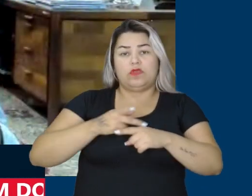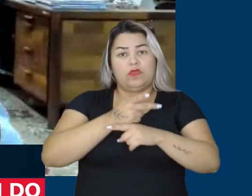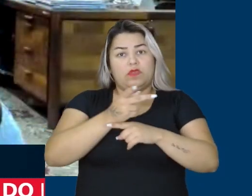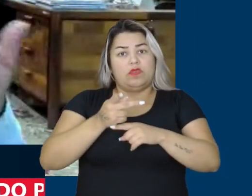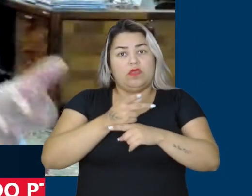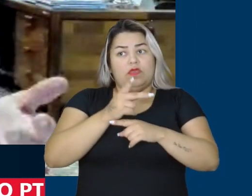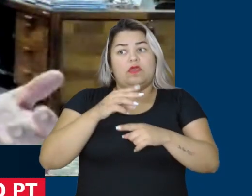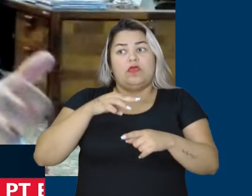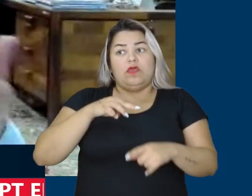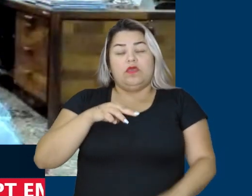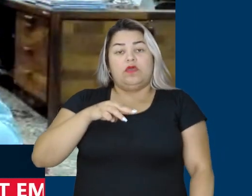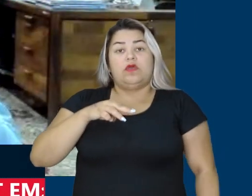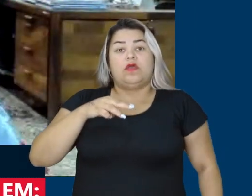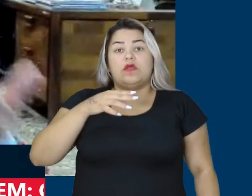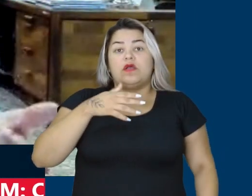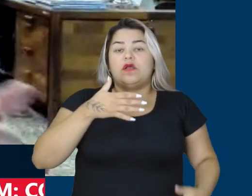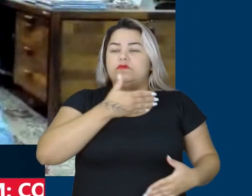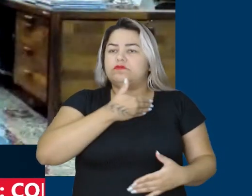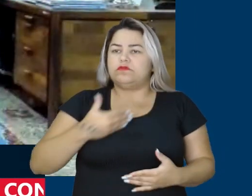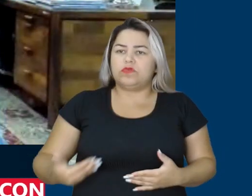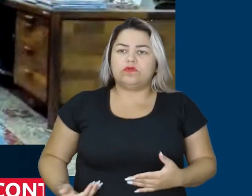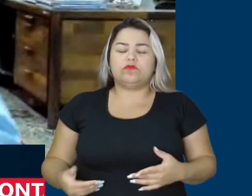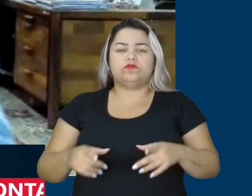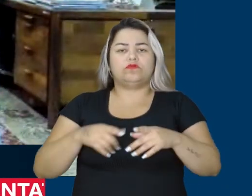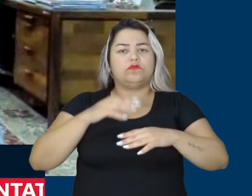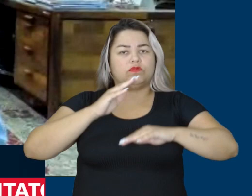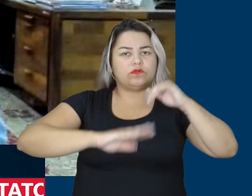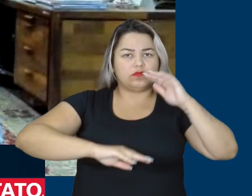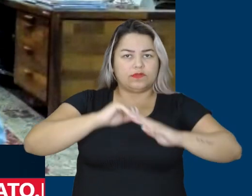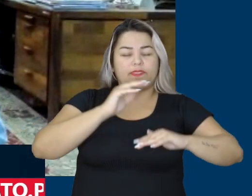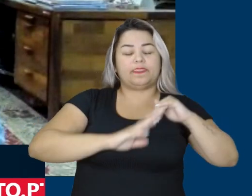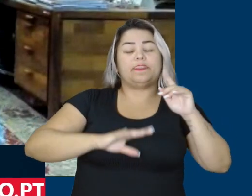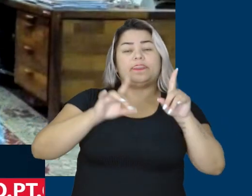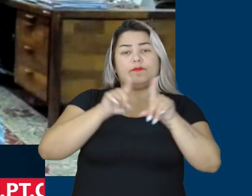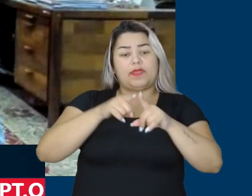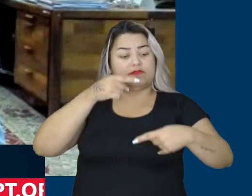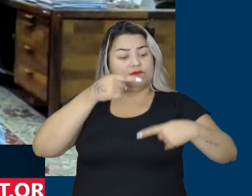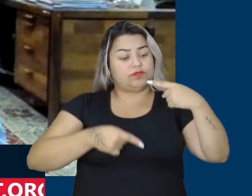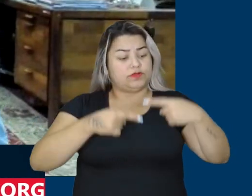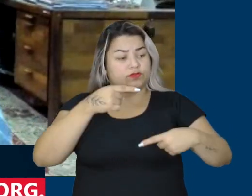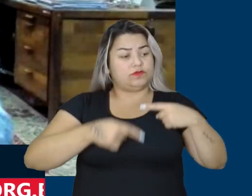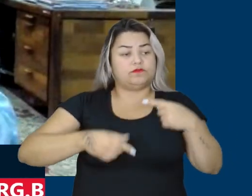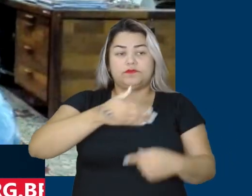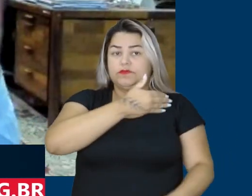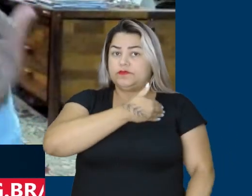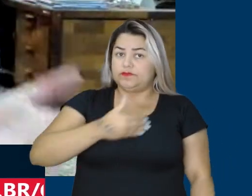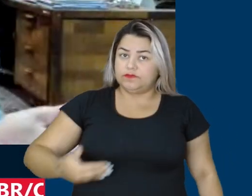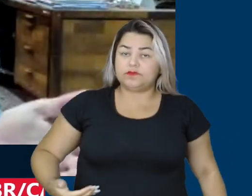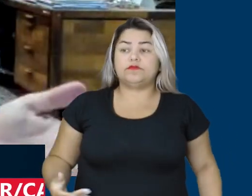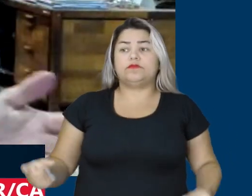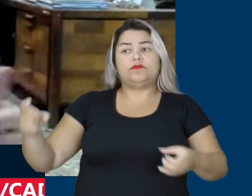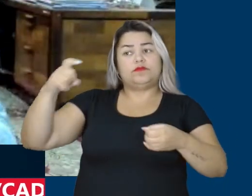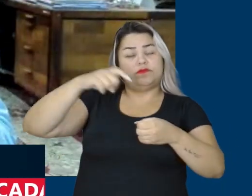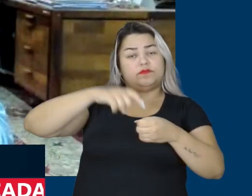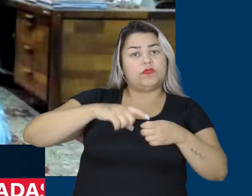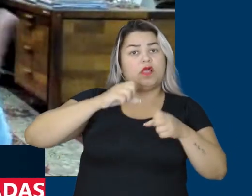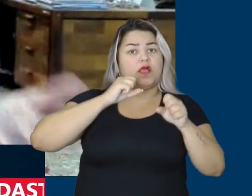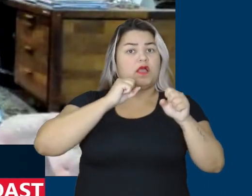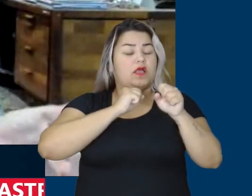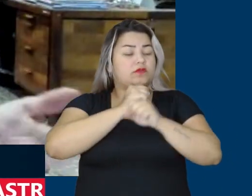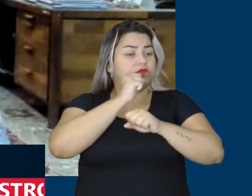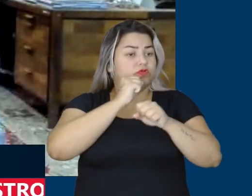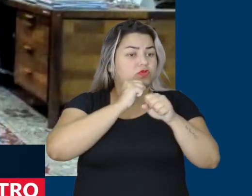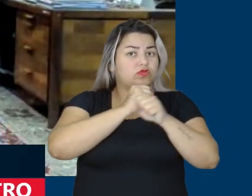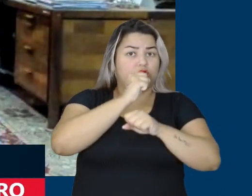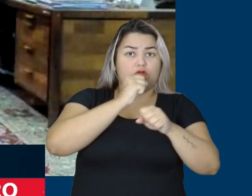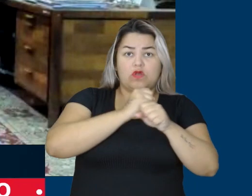máquinas de governar, o sujeito de governar, e também as políticas públicas, retomada das obras paradas, retomada